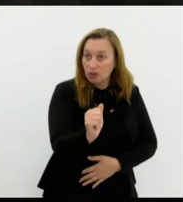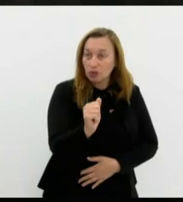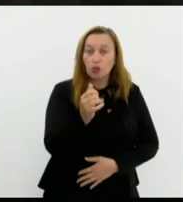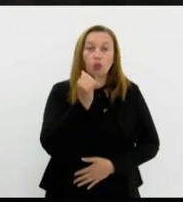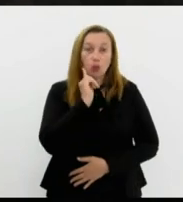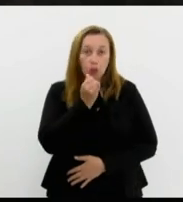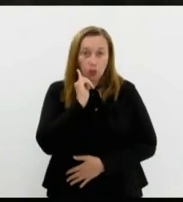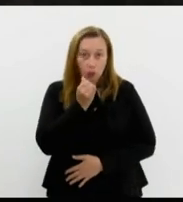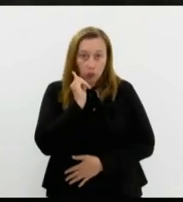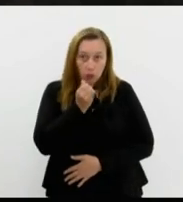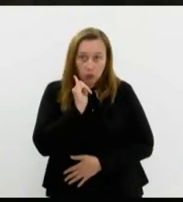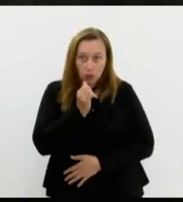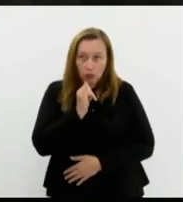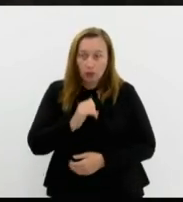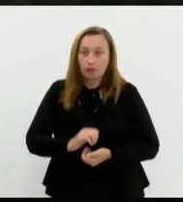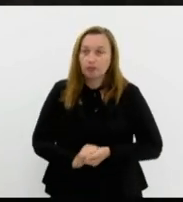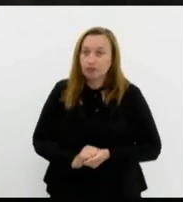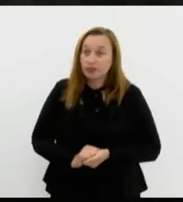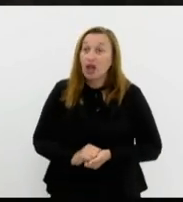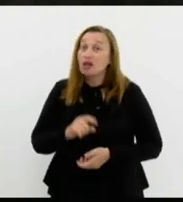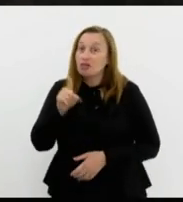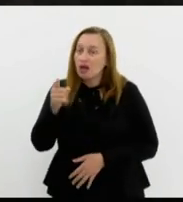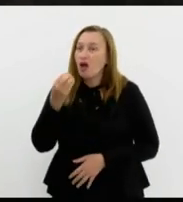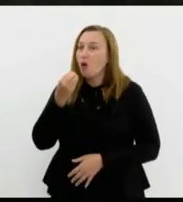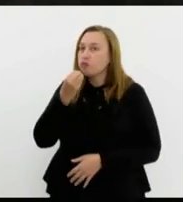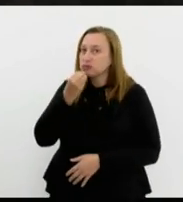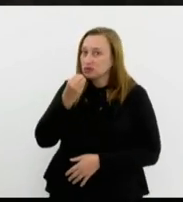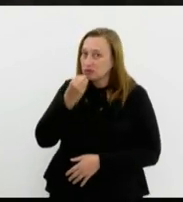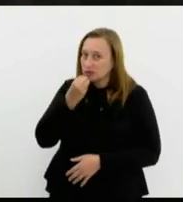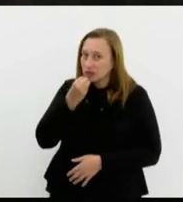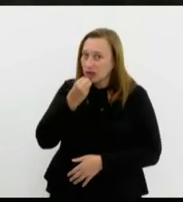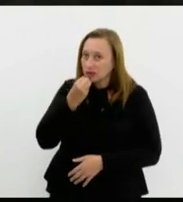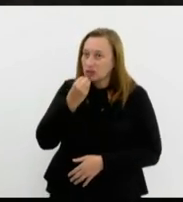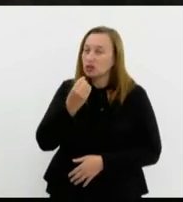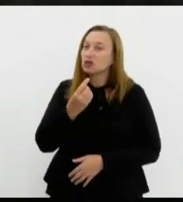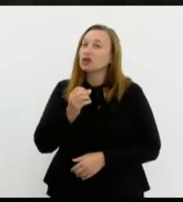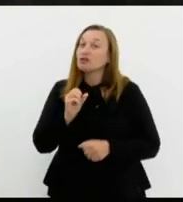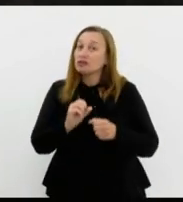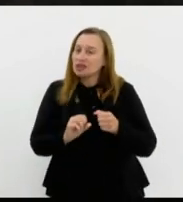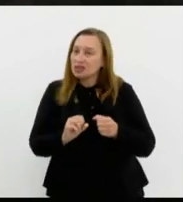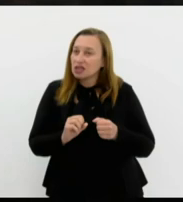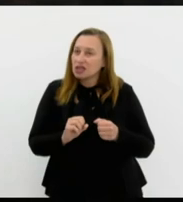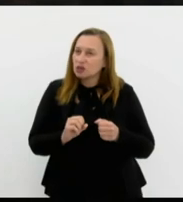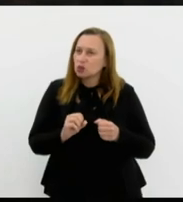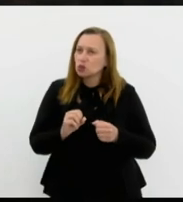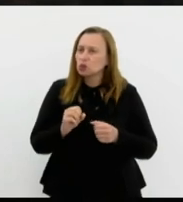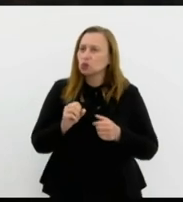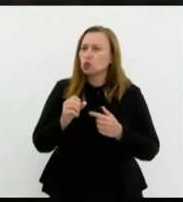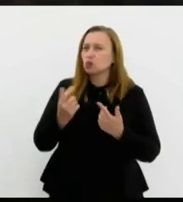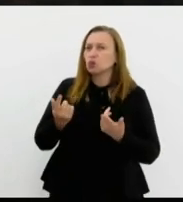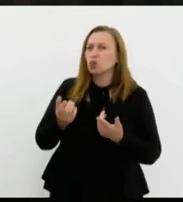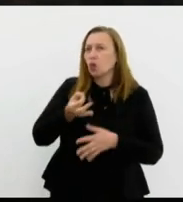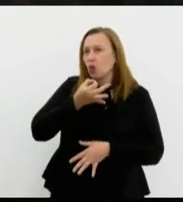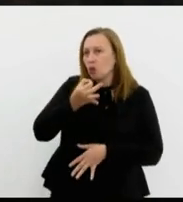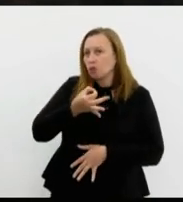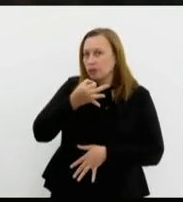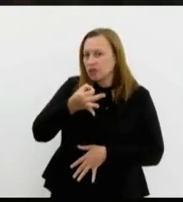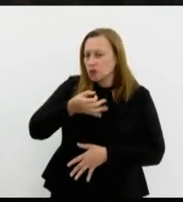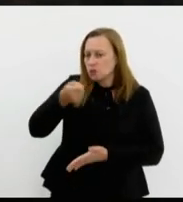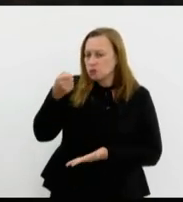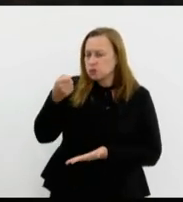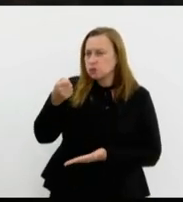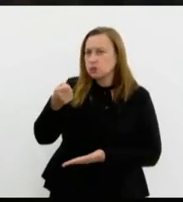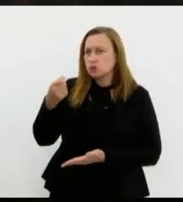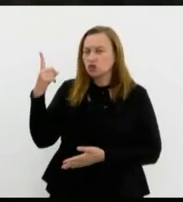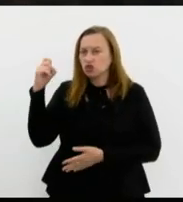relator. Naquela oportunidade, nós fizemos duras críticas à expoliação que a